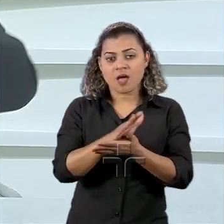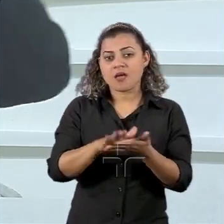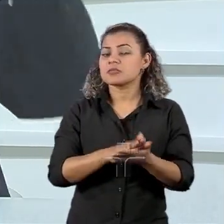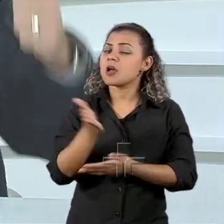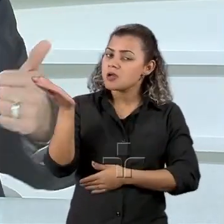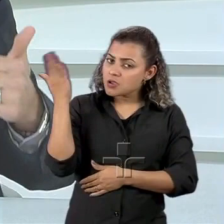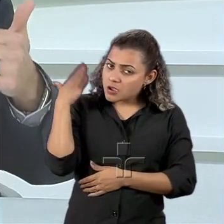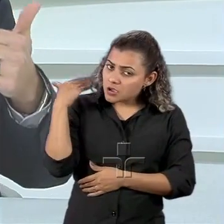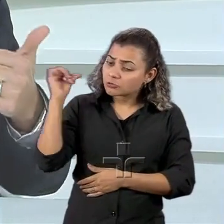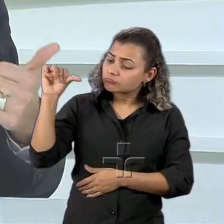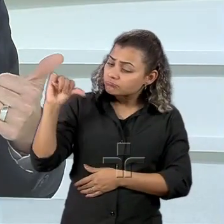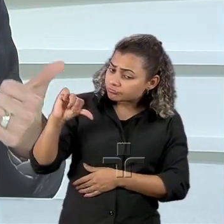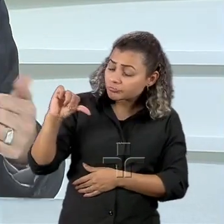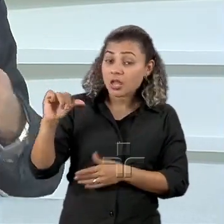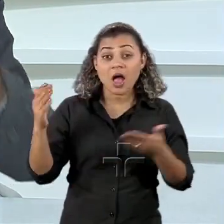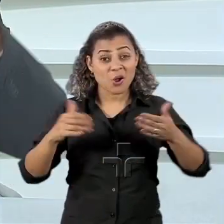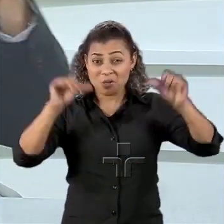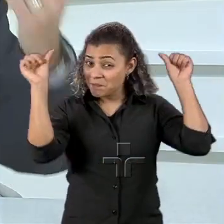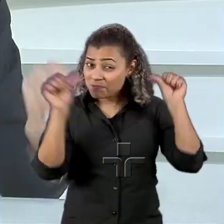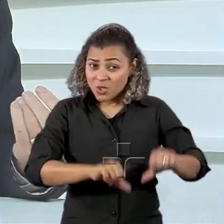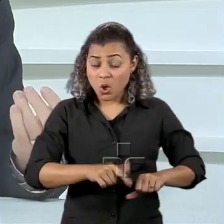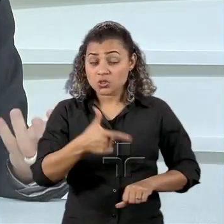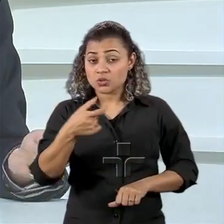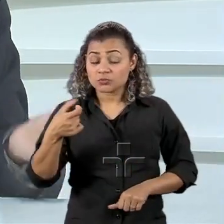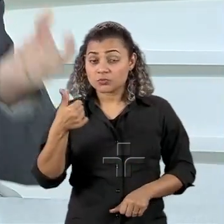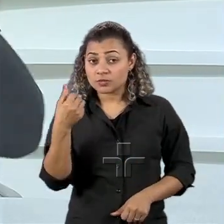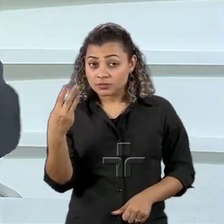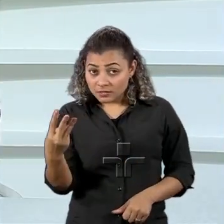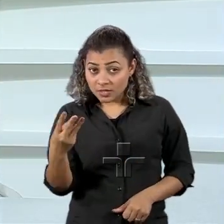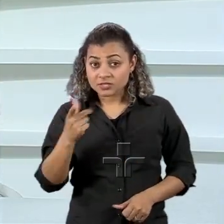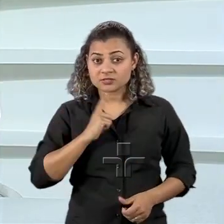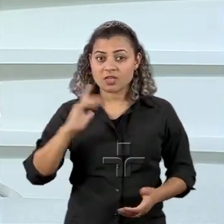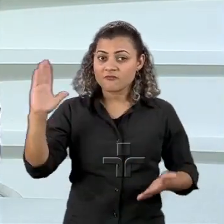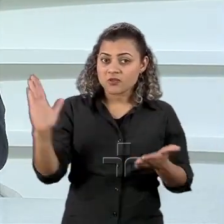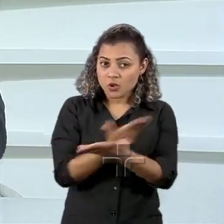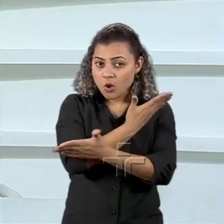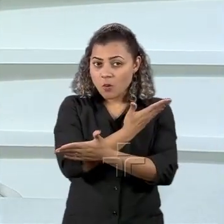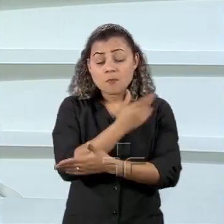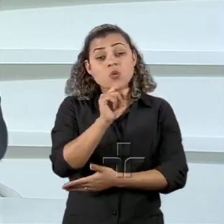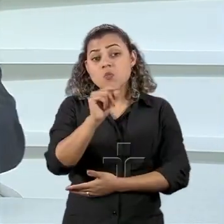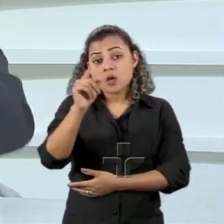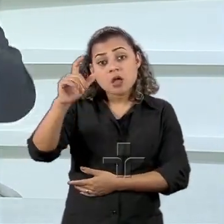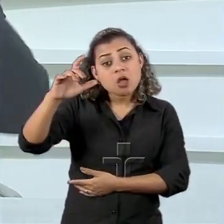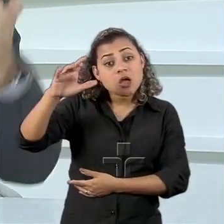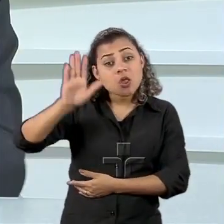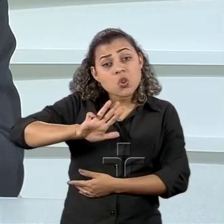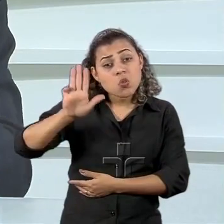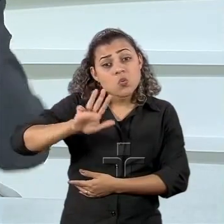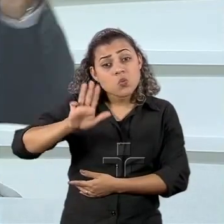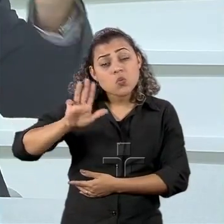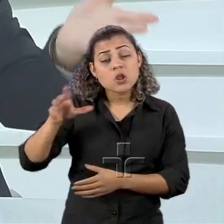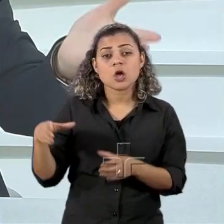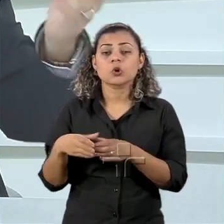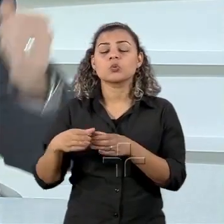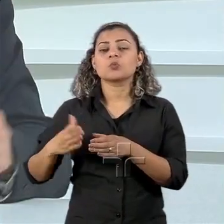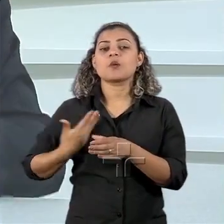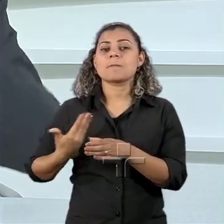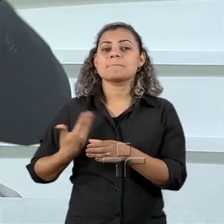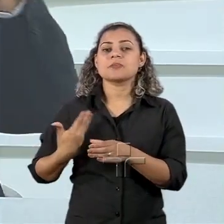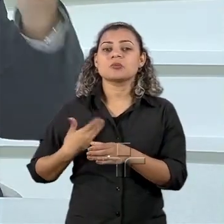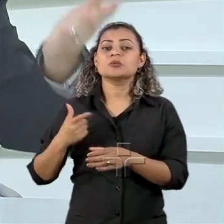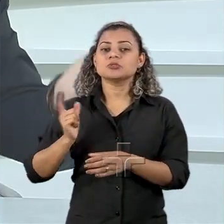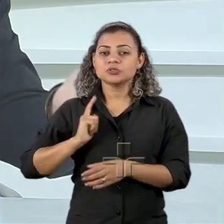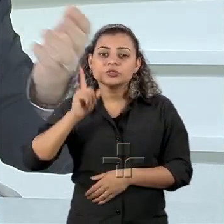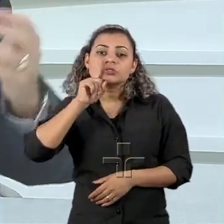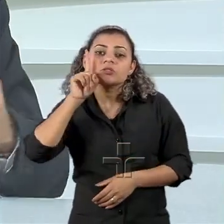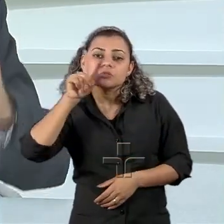lá em 2003 logo depois do golpe e que o Lula fez exatamente criar um grupo de amigos onde estava se Estados Unidos